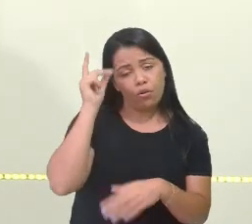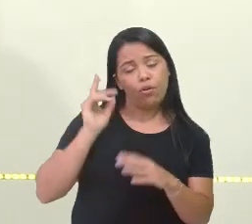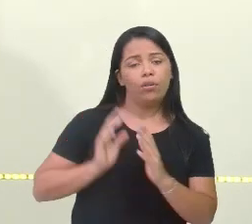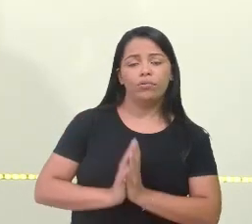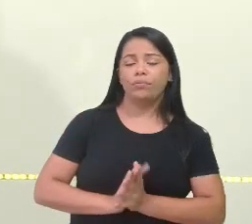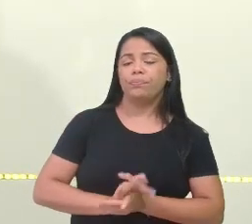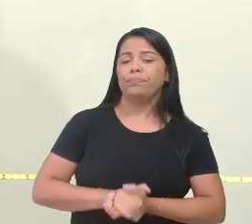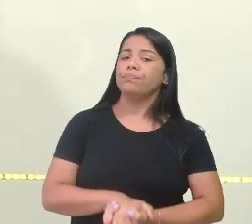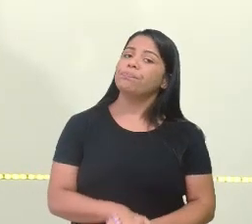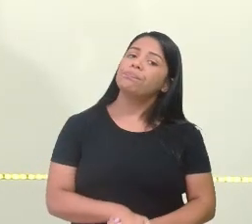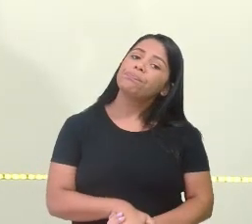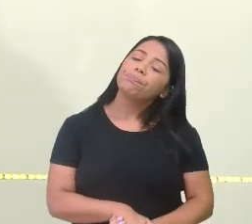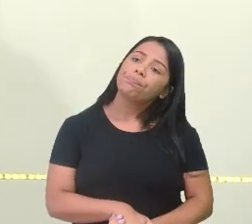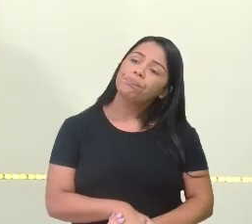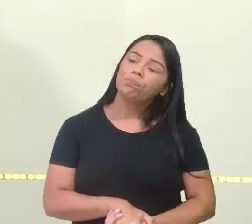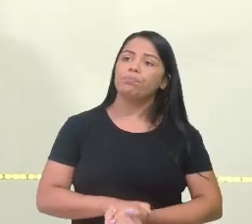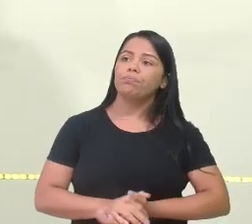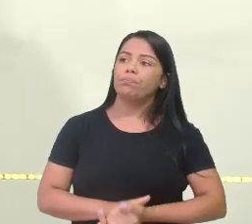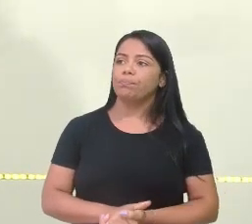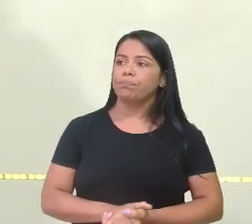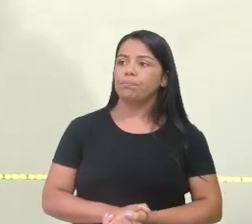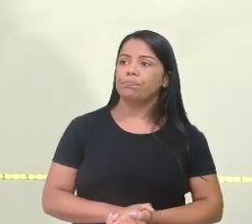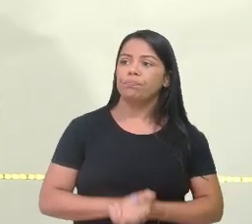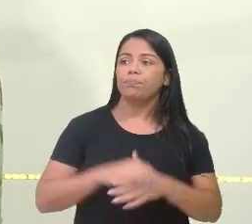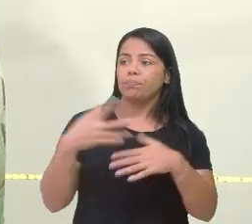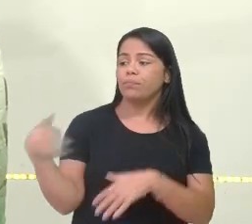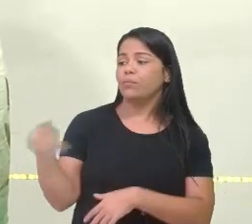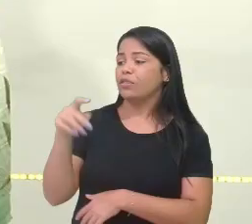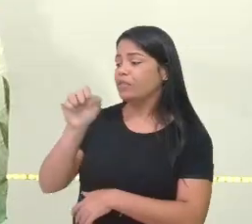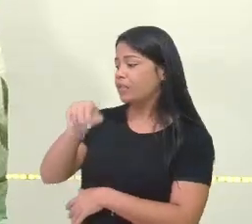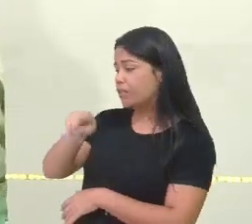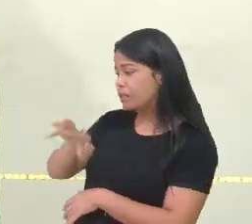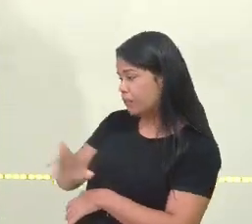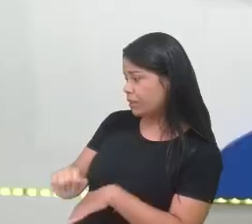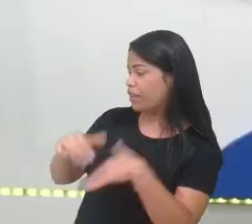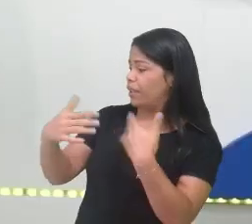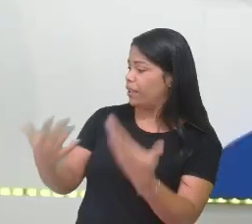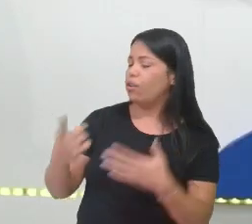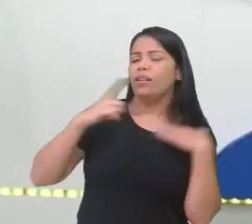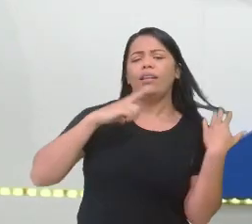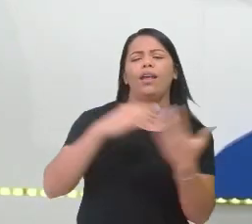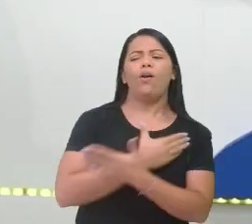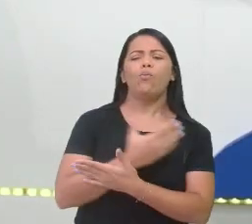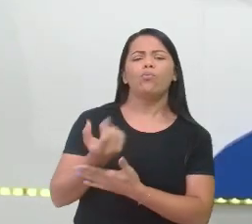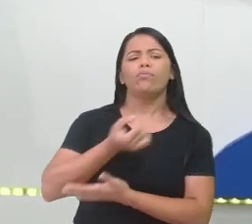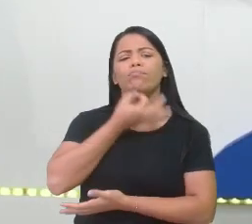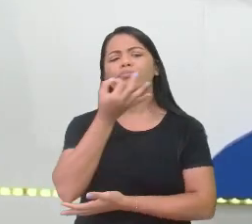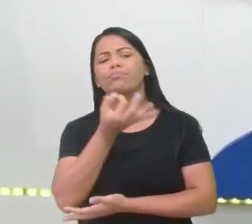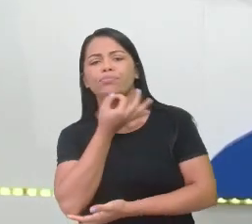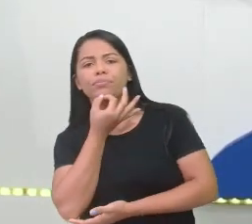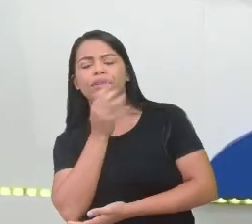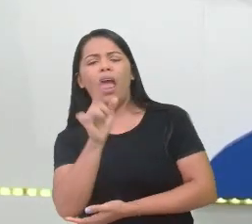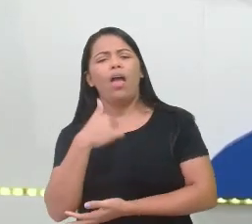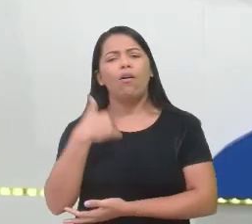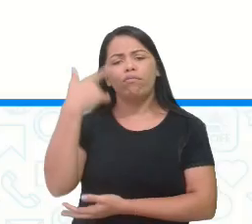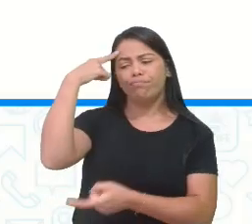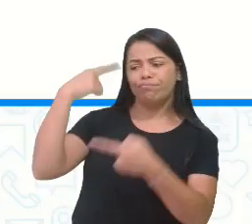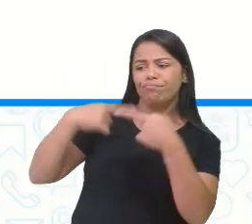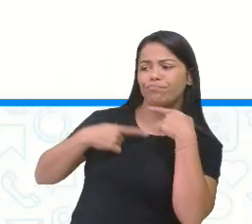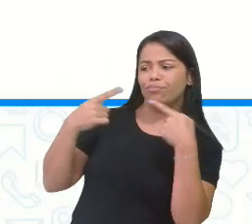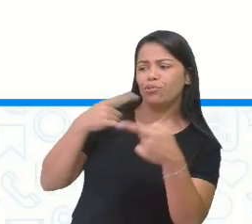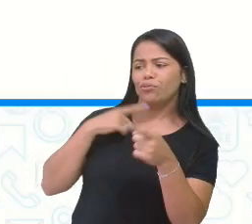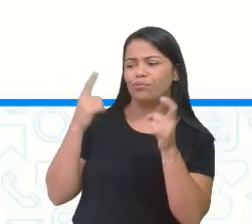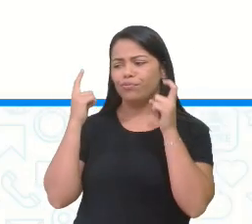lá a sua resposta. Professora Sandra, e aí? Tem algum palpite? Tenho. Na verdade, eu fiquei em dúvida. Certo? Oi, eu fiquei em dúvida.